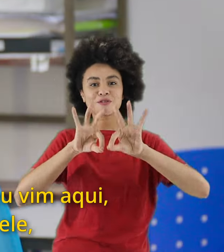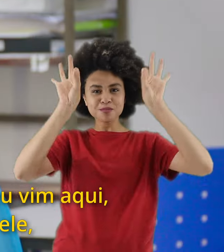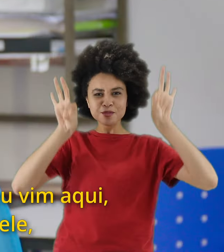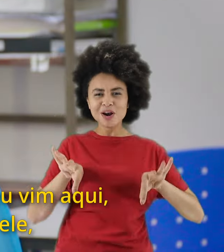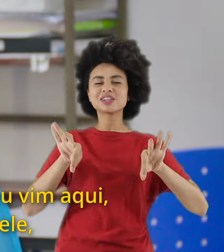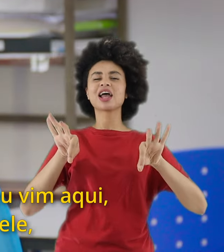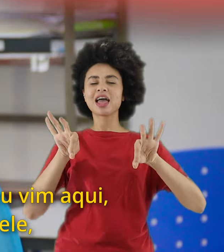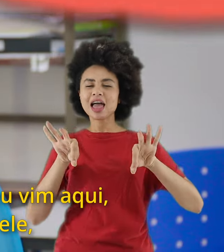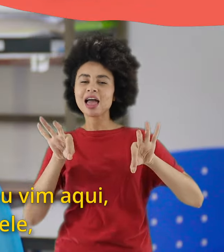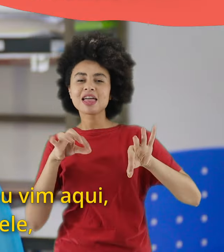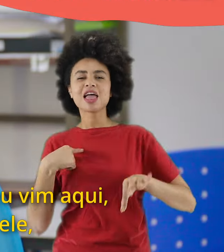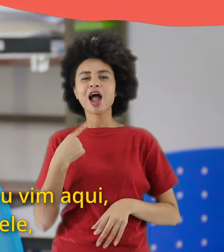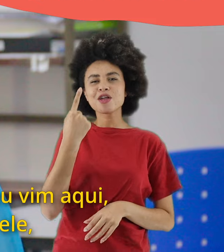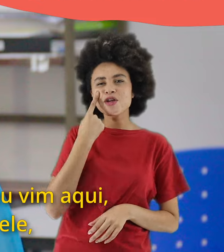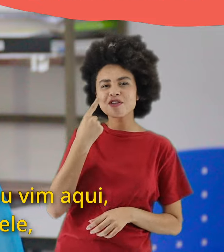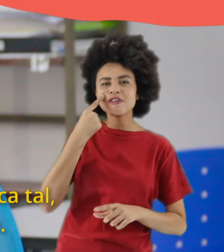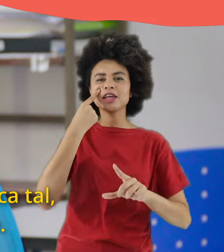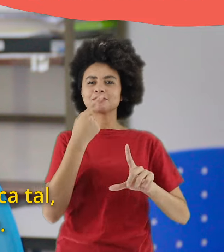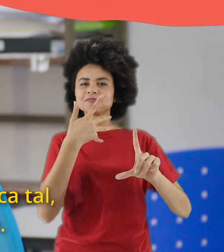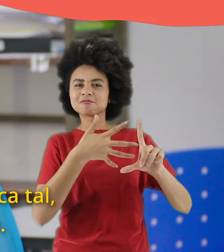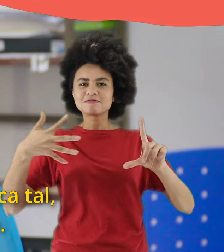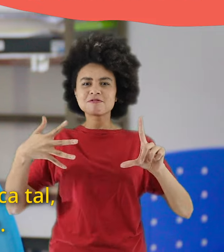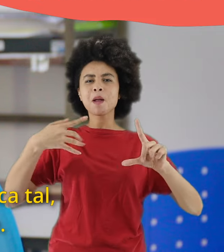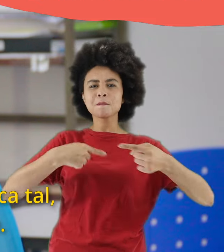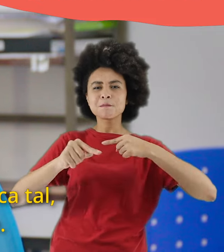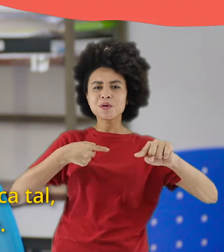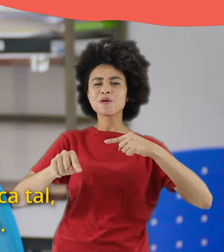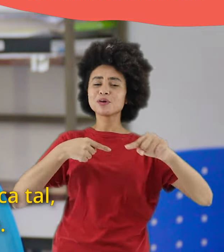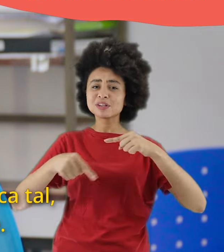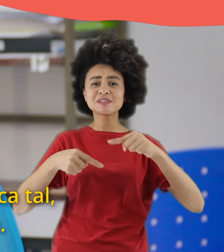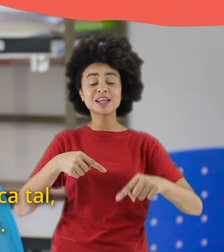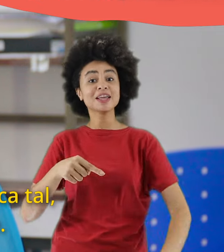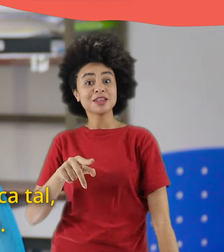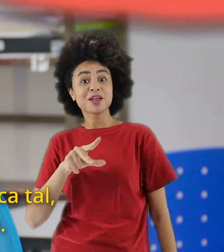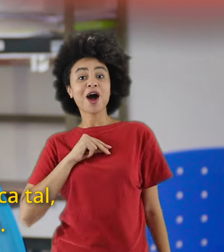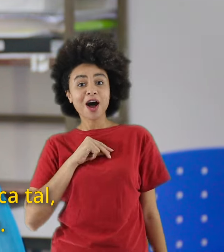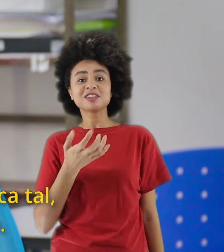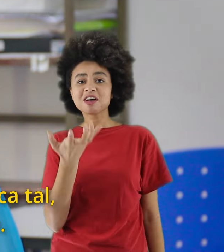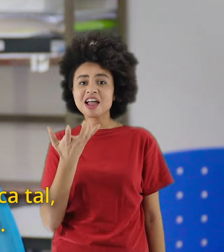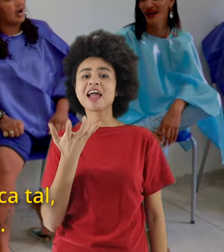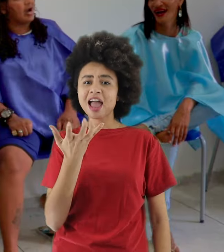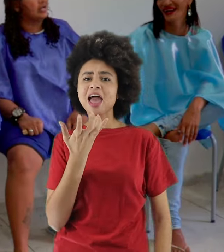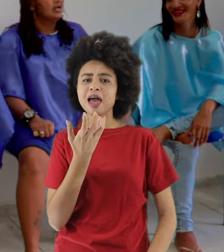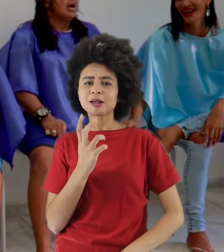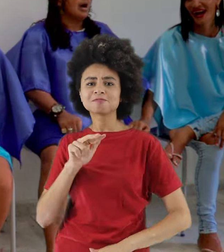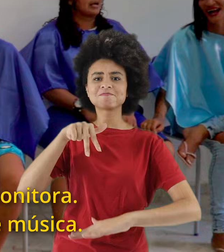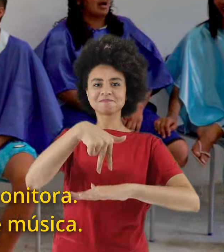aí quando eu vim aqui, eu li umas partituras para ele, e ele disse, nossa, você estudou música e tal. Eu quero você de frente.